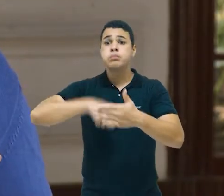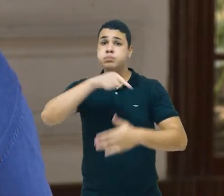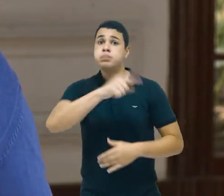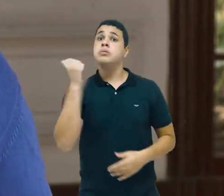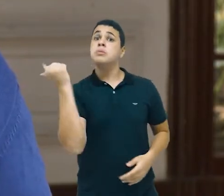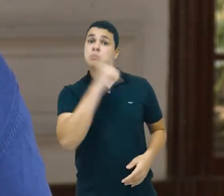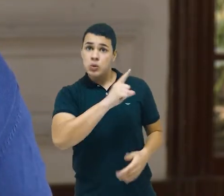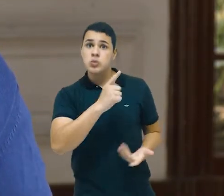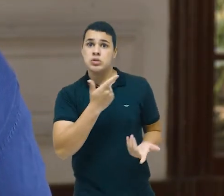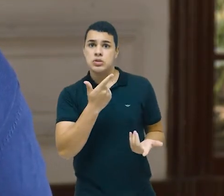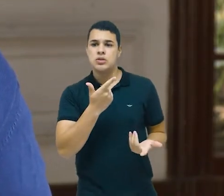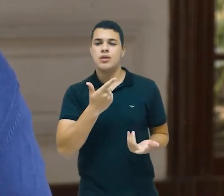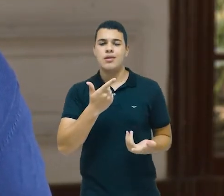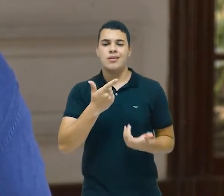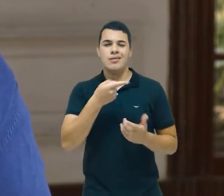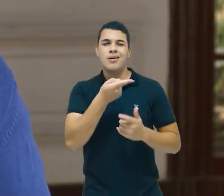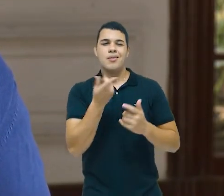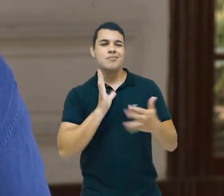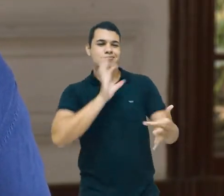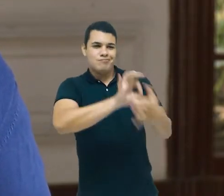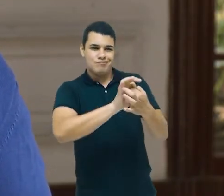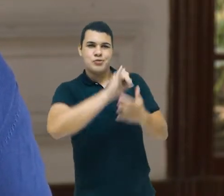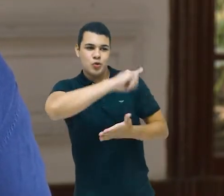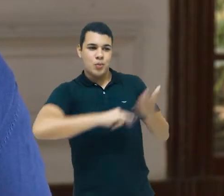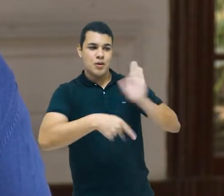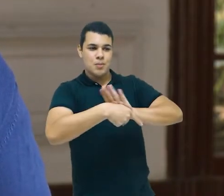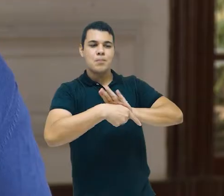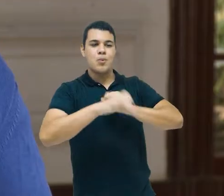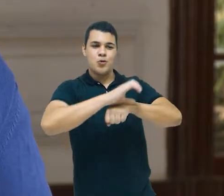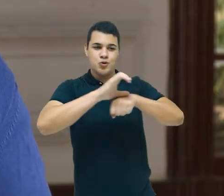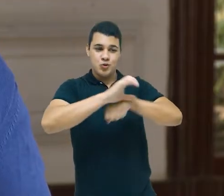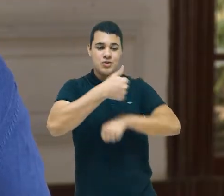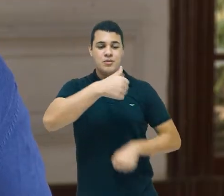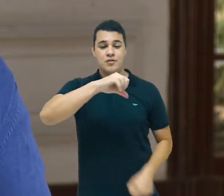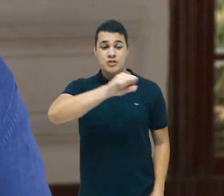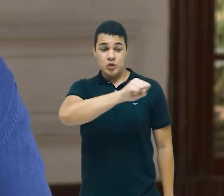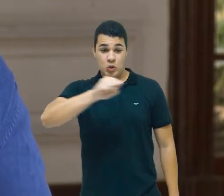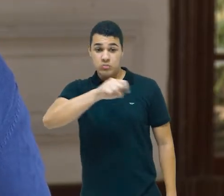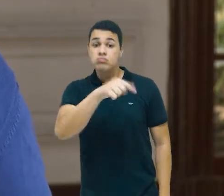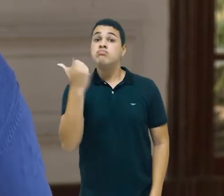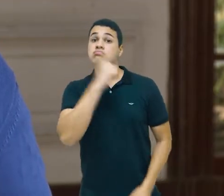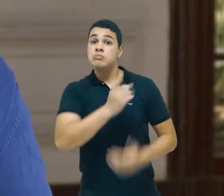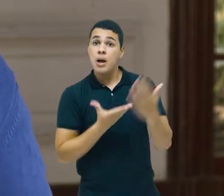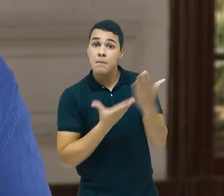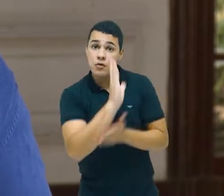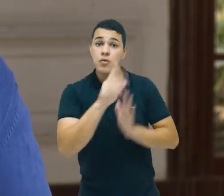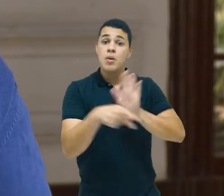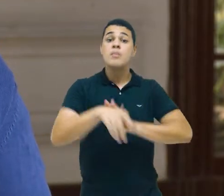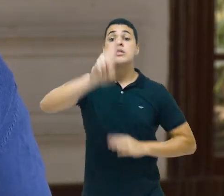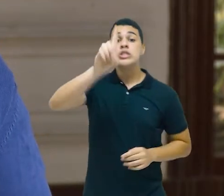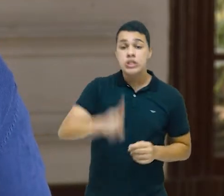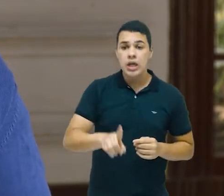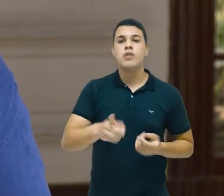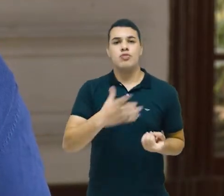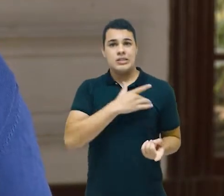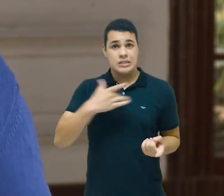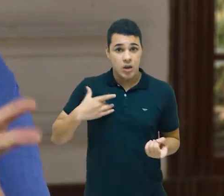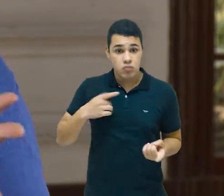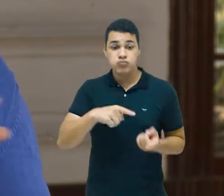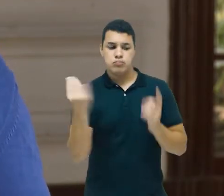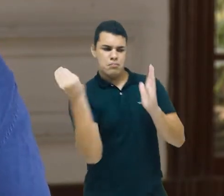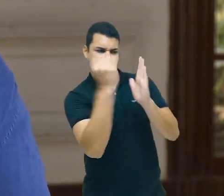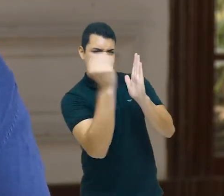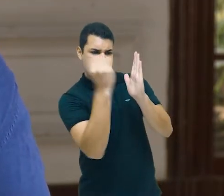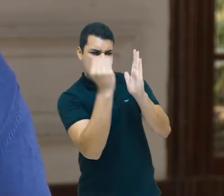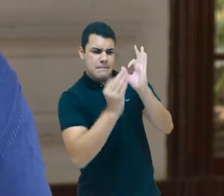Constituinte de 88, na qual, então, o SUS foi aprovado. O direito à saúde, o direito universal à saúde foi aprovado. Essa